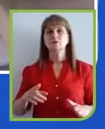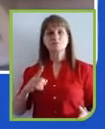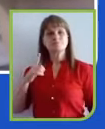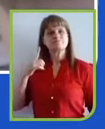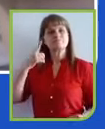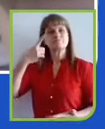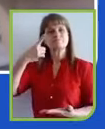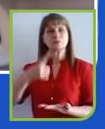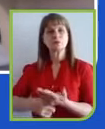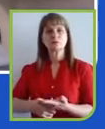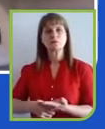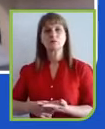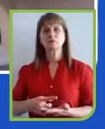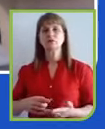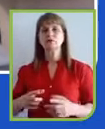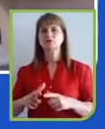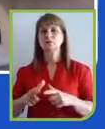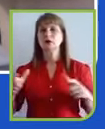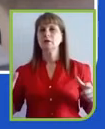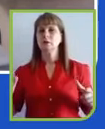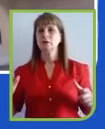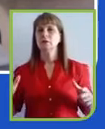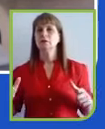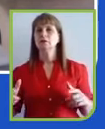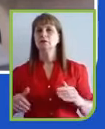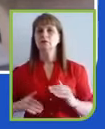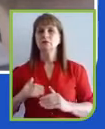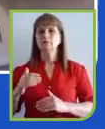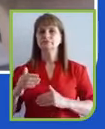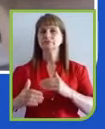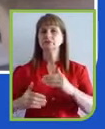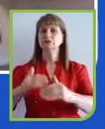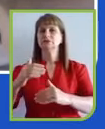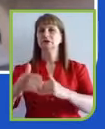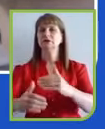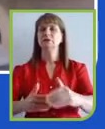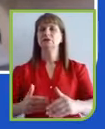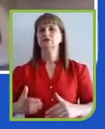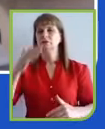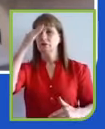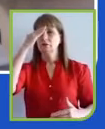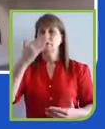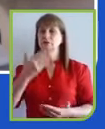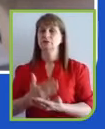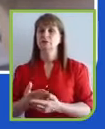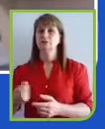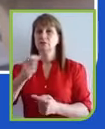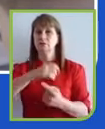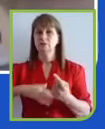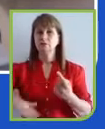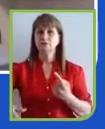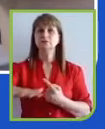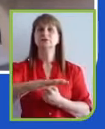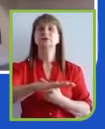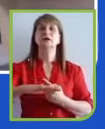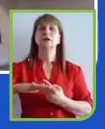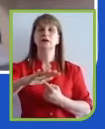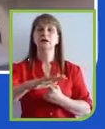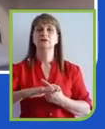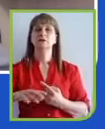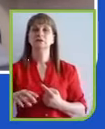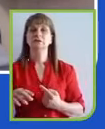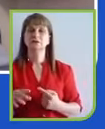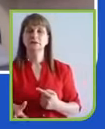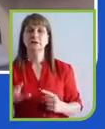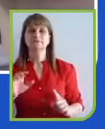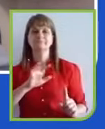esse processo ele é um processo que eu acredito que a sociedade, ela vem pressionando e há uma visão, principalmente